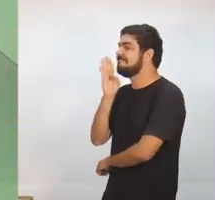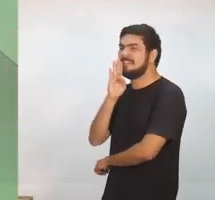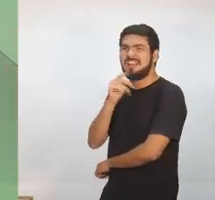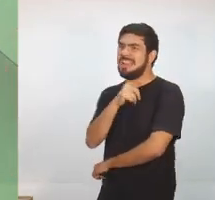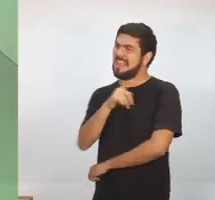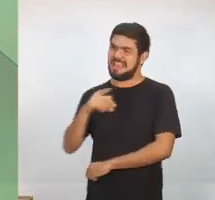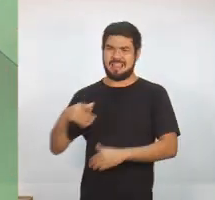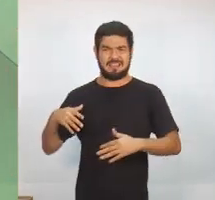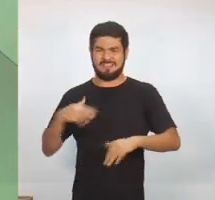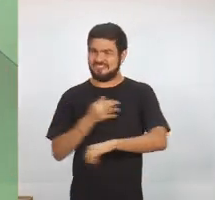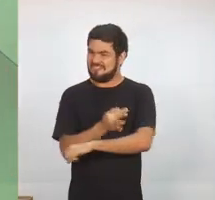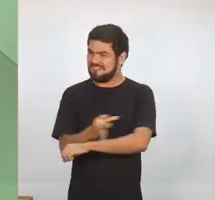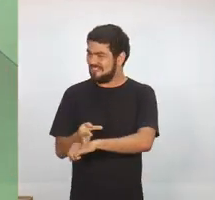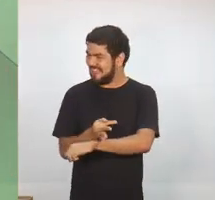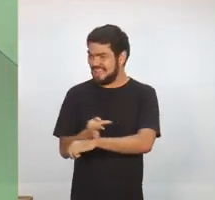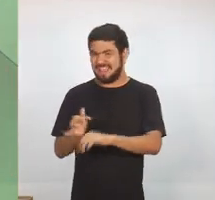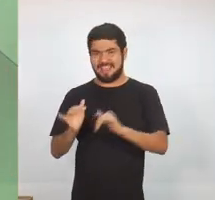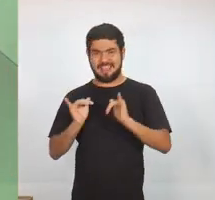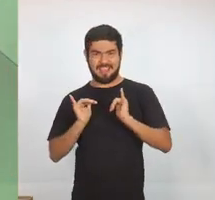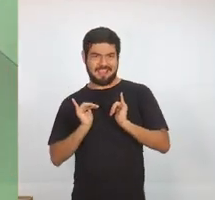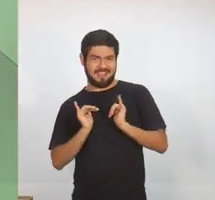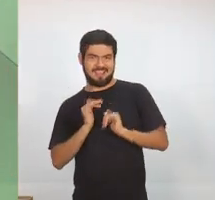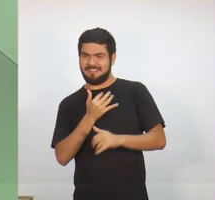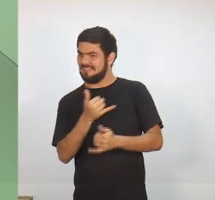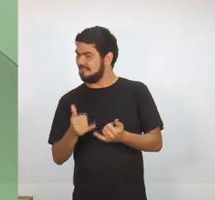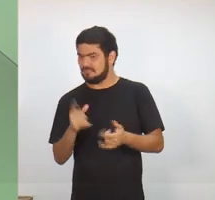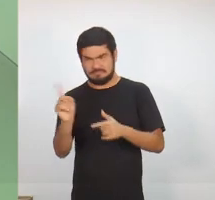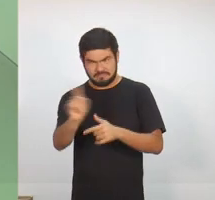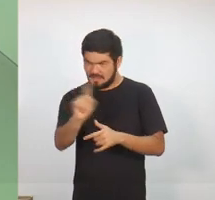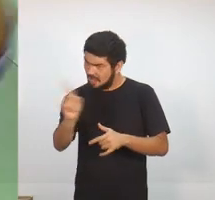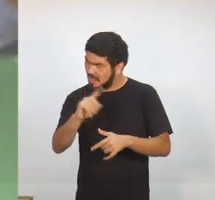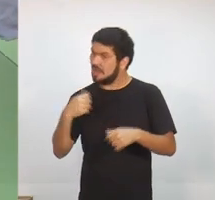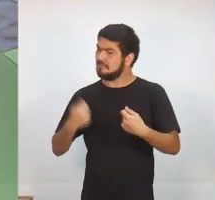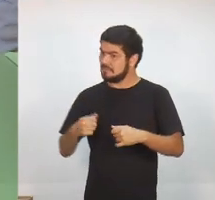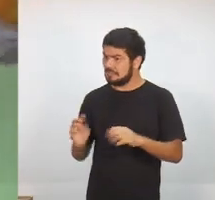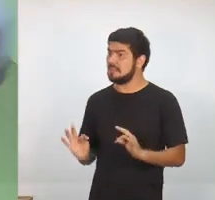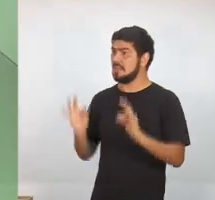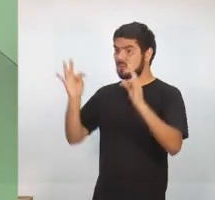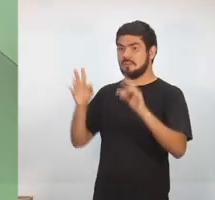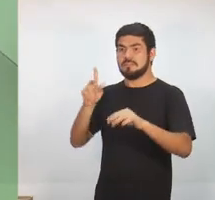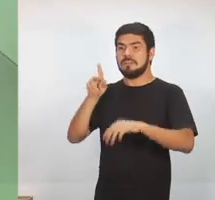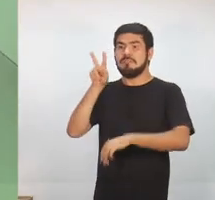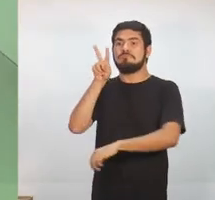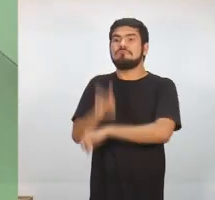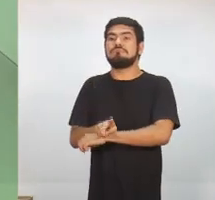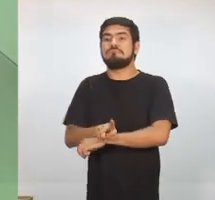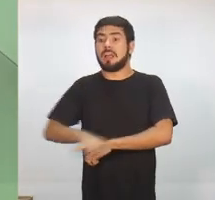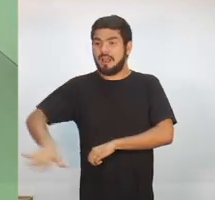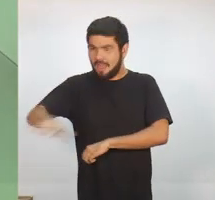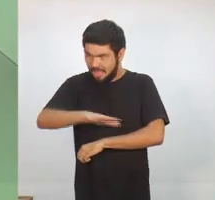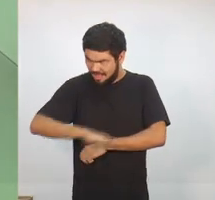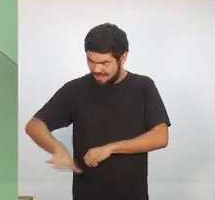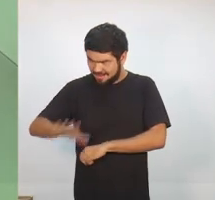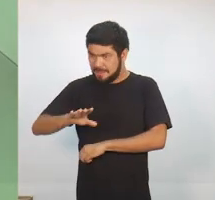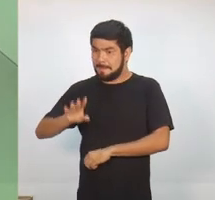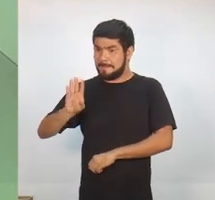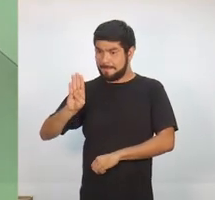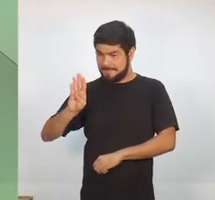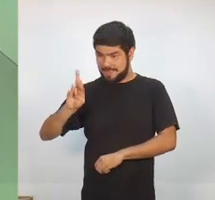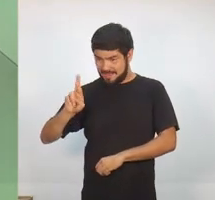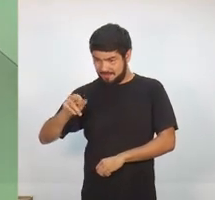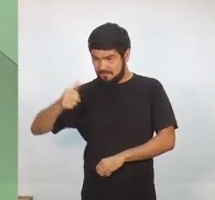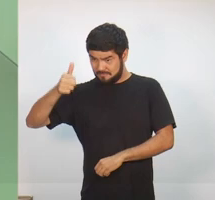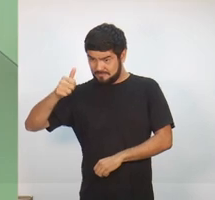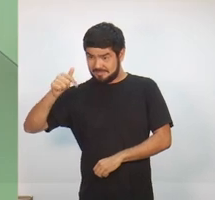não está ali num espaço de lazer. Nós precisamos trabalhar com a tecnologia. Naquela área do quilômetro 8 da BR-174, onde